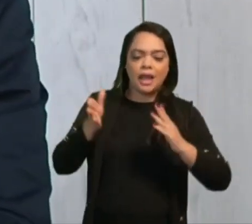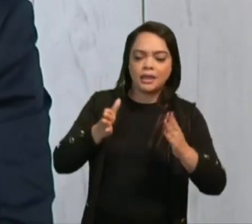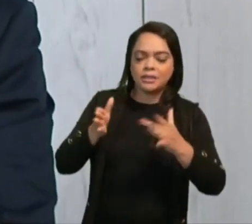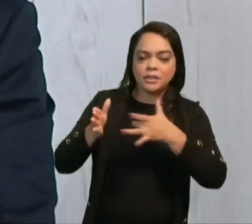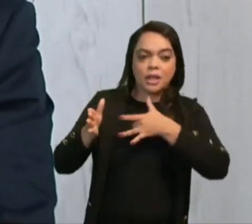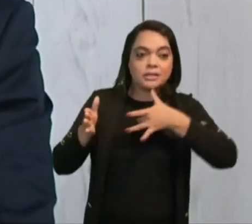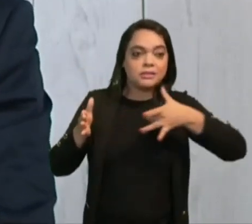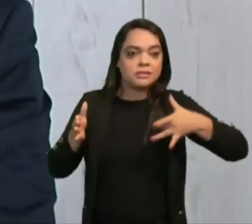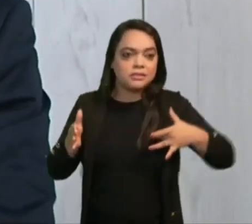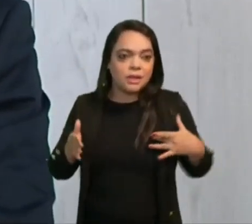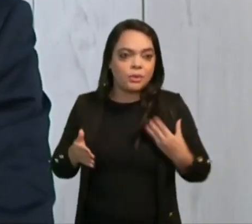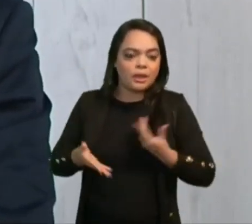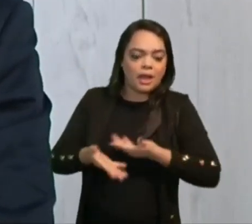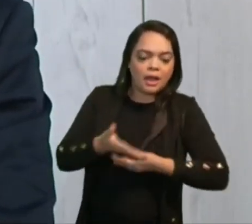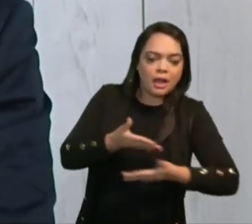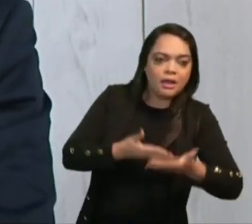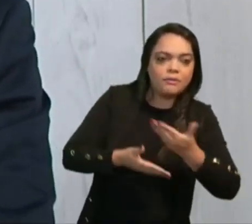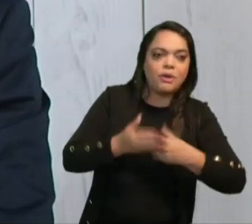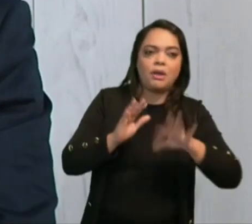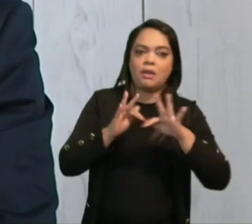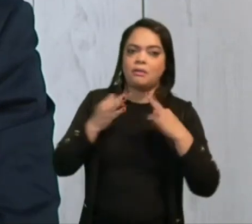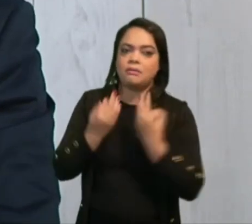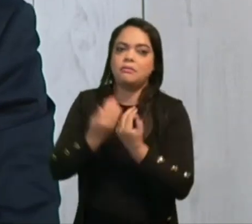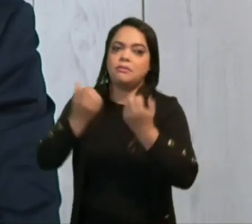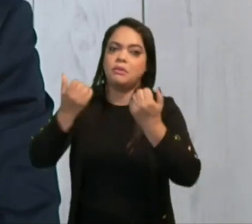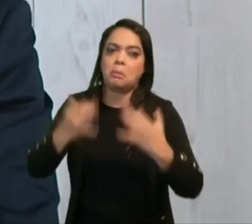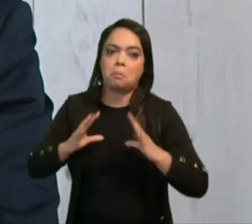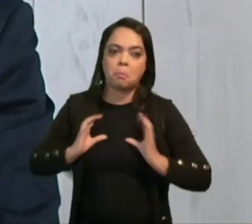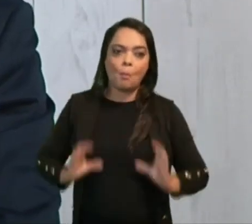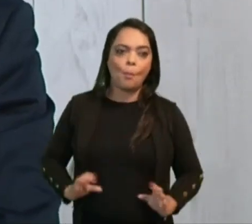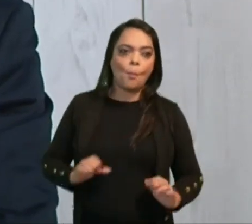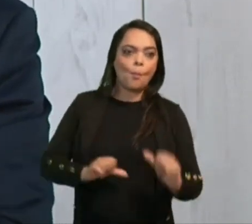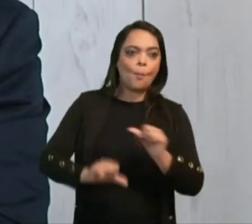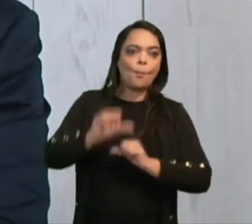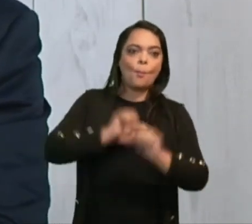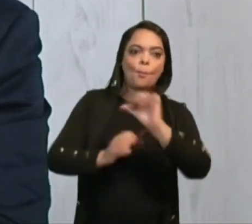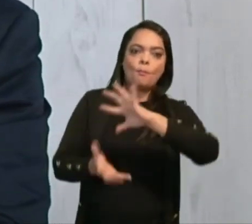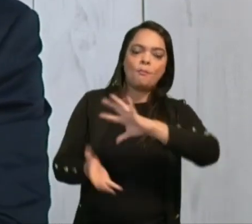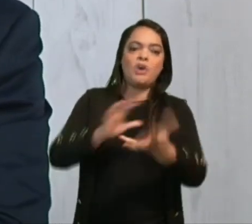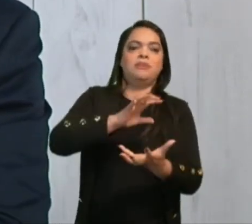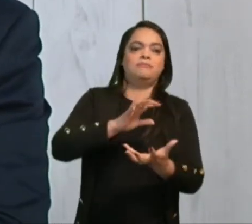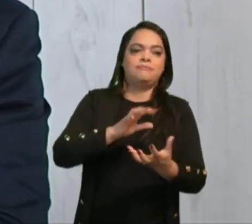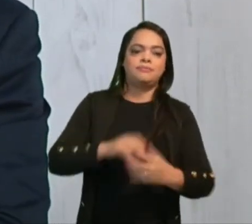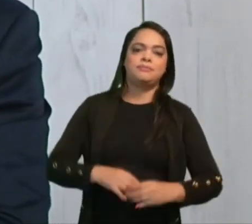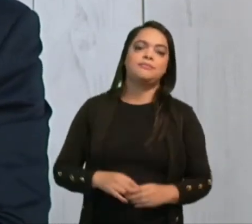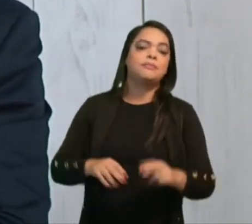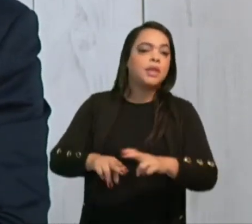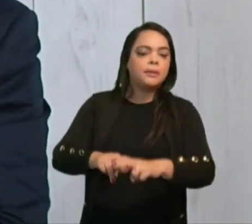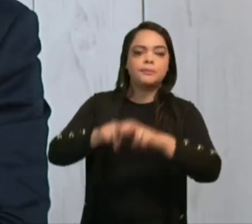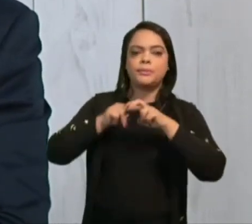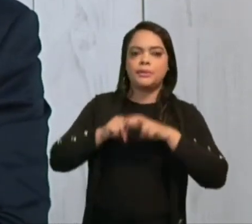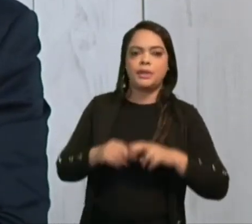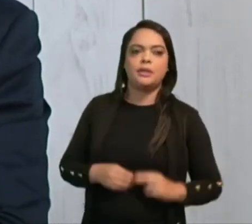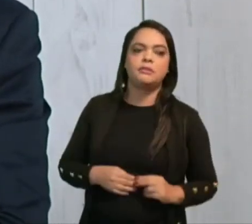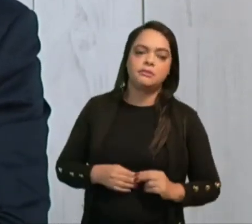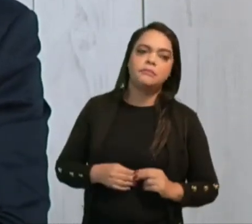convivência. Os pais relatam que o comportamento mudou. Por isso que é sempre bom